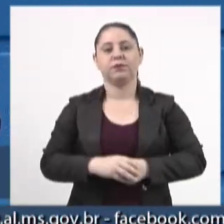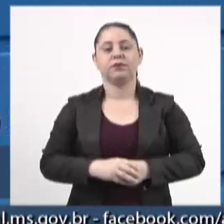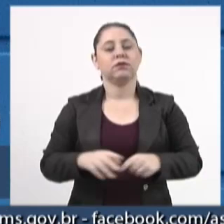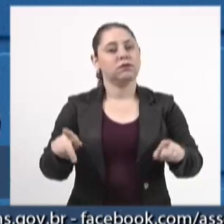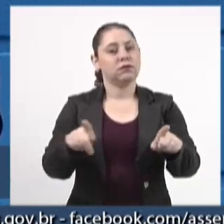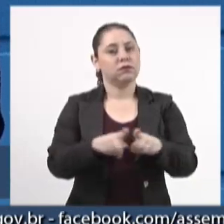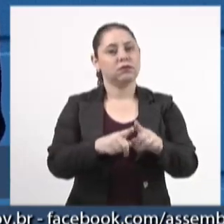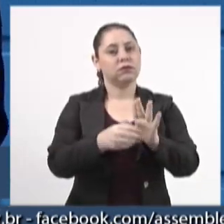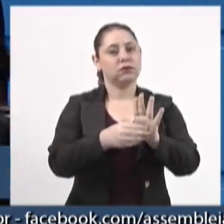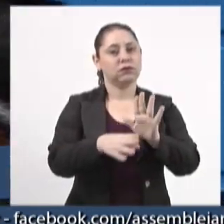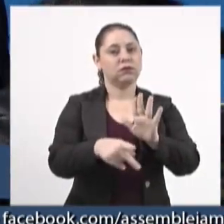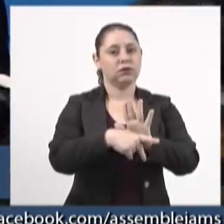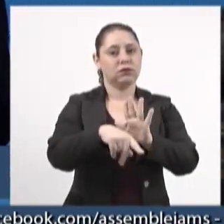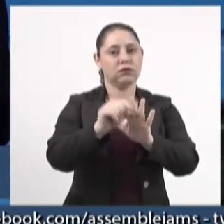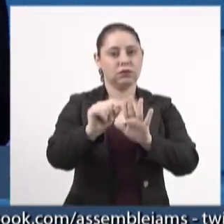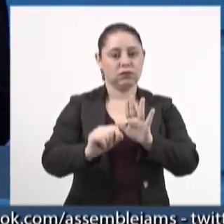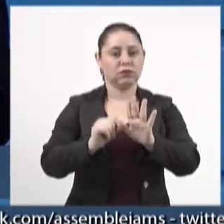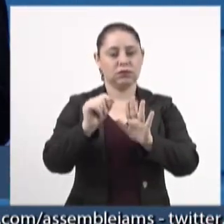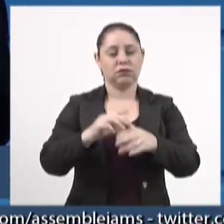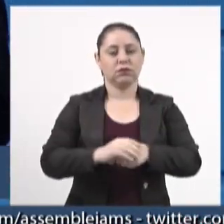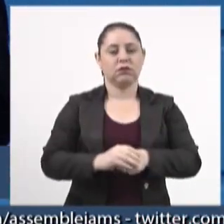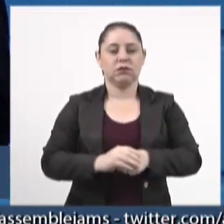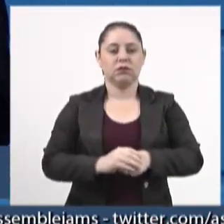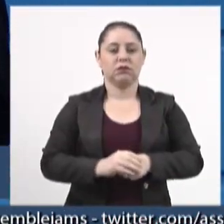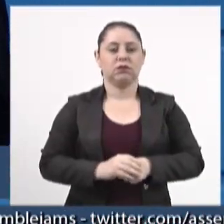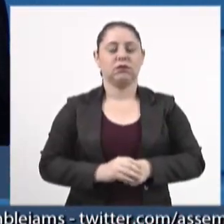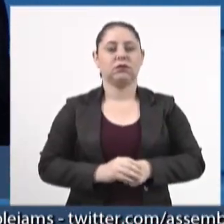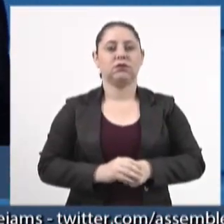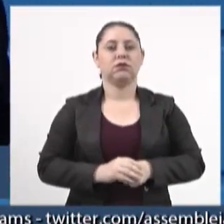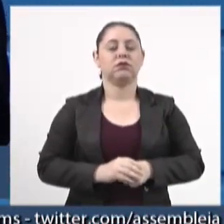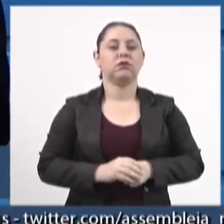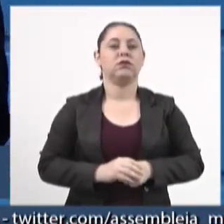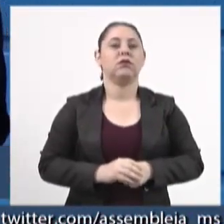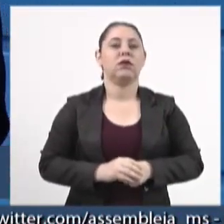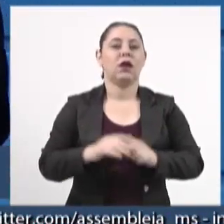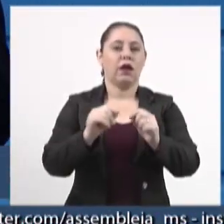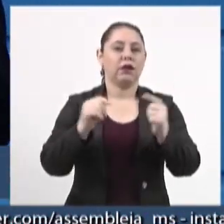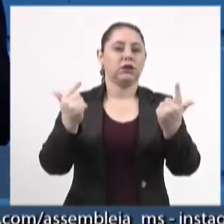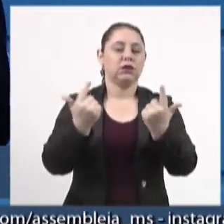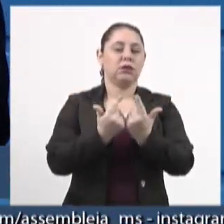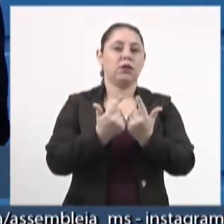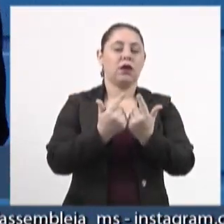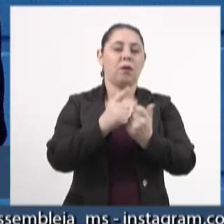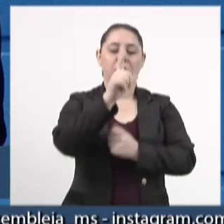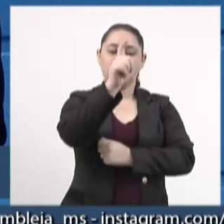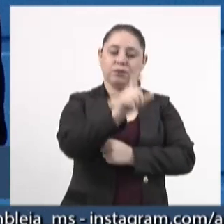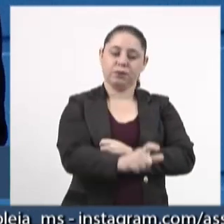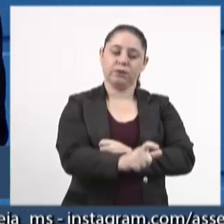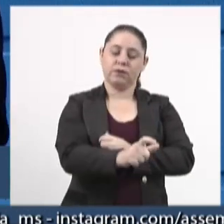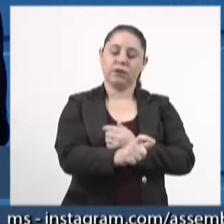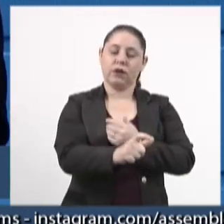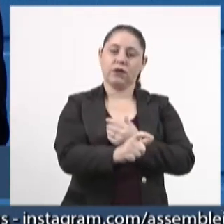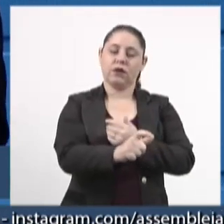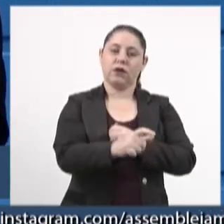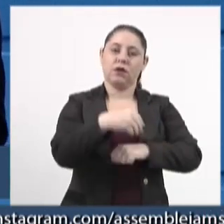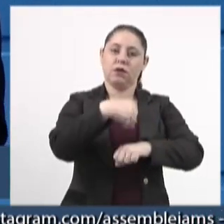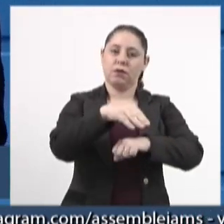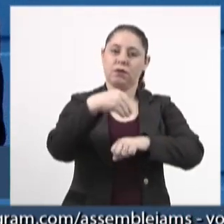Também uma indicação deste poder ao excelentíssimo senhor